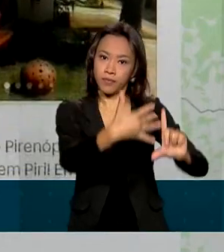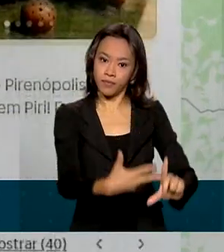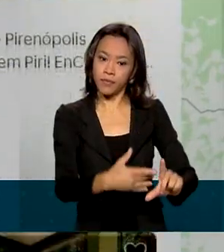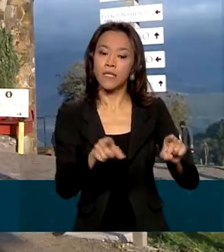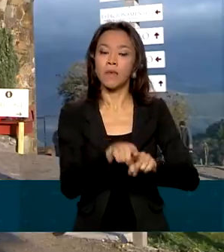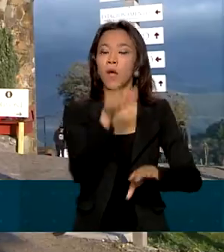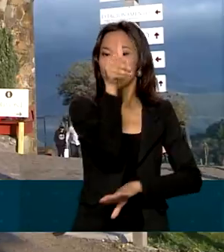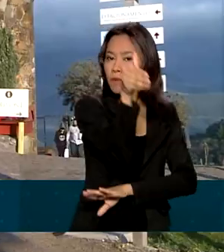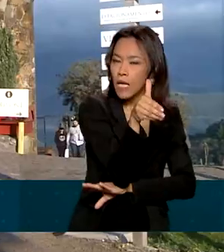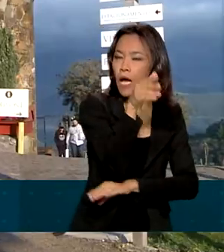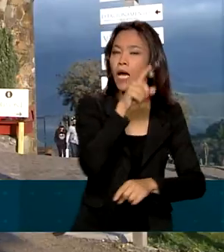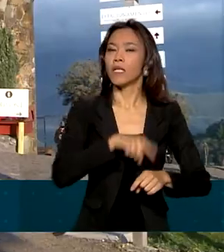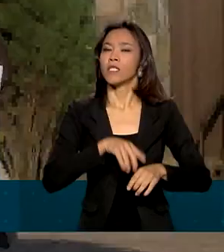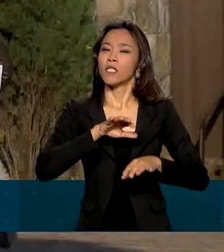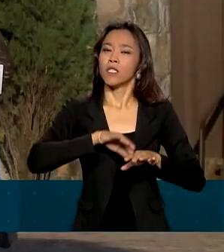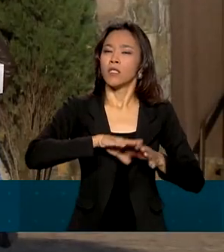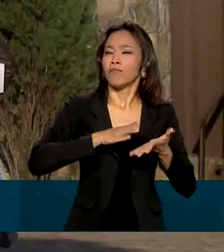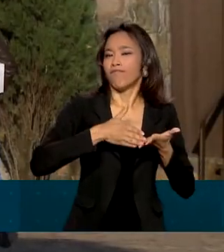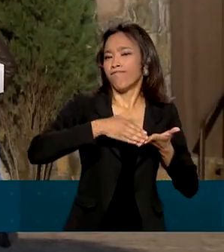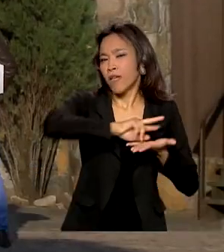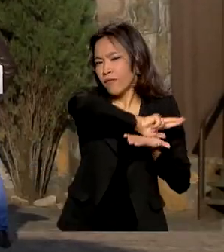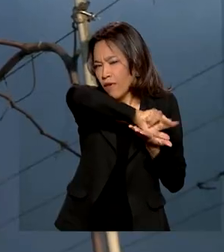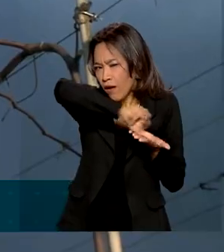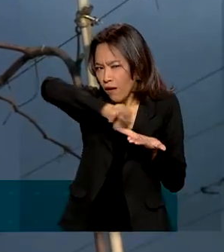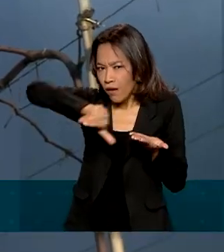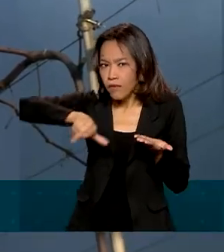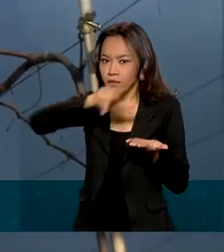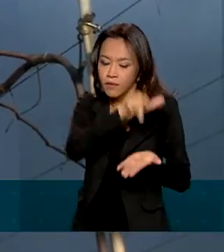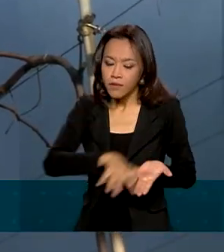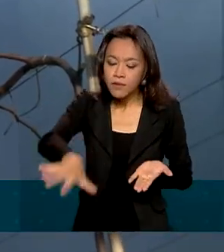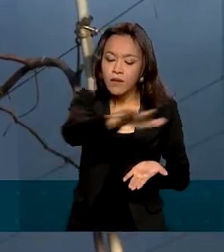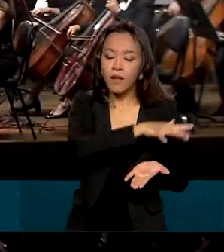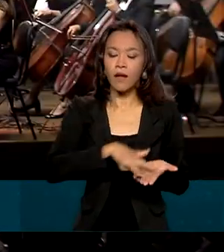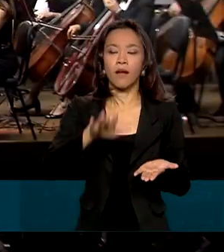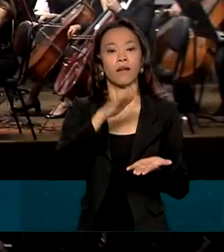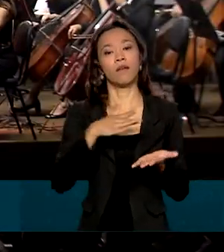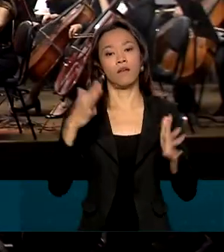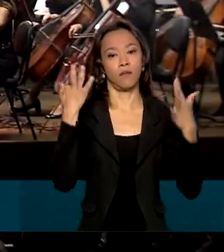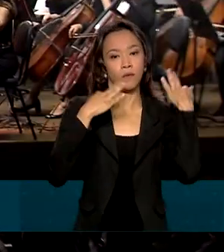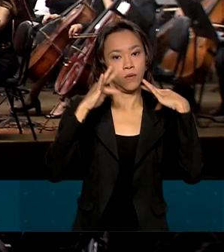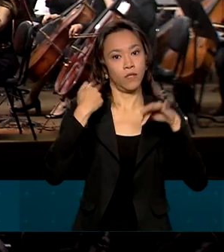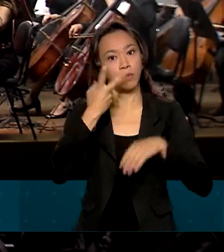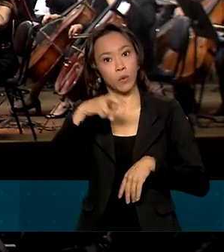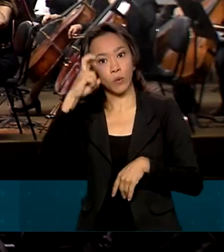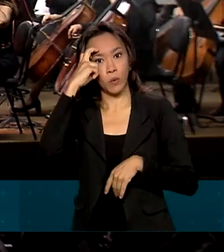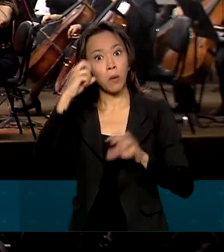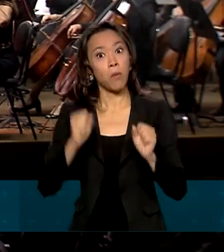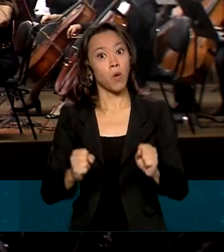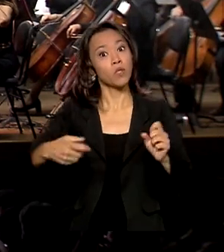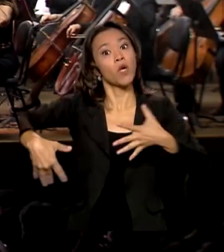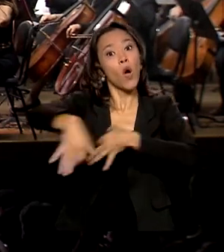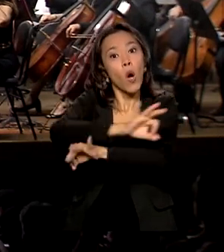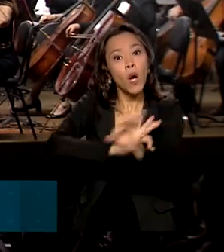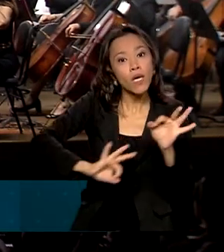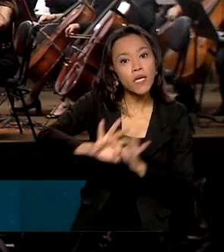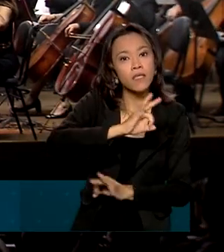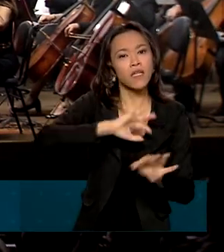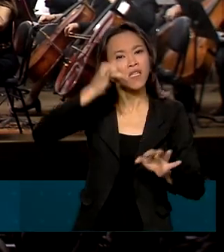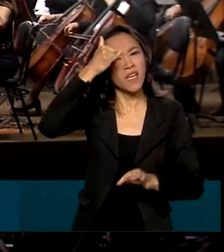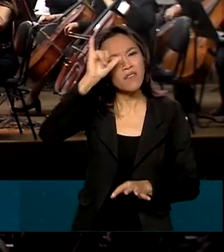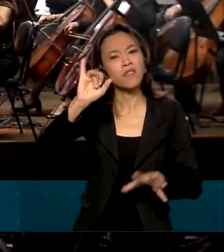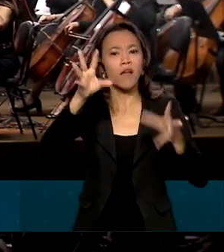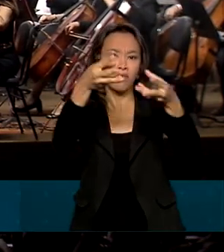transporte, dentre outros integrantes do setor de turismo e cultura, poderão se organizar e evitar